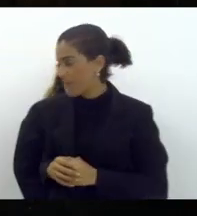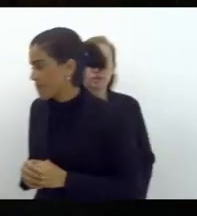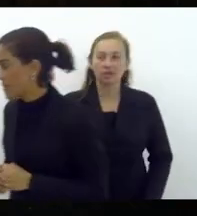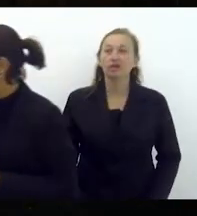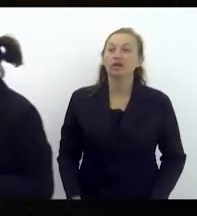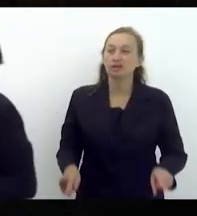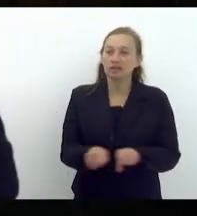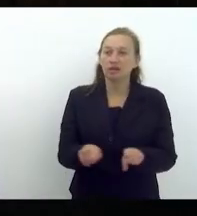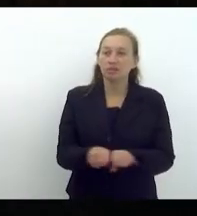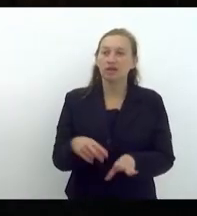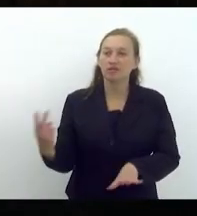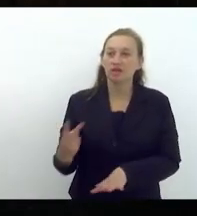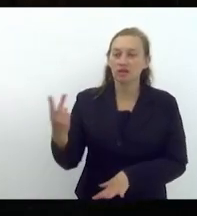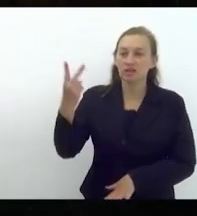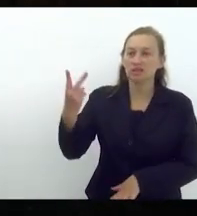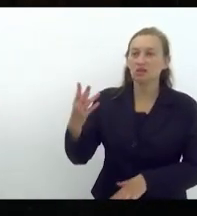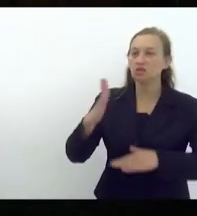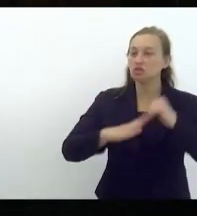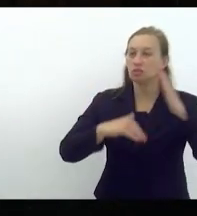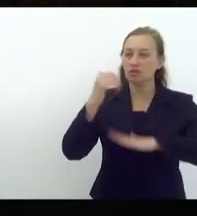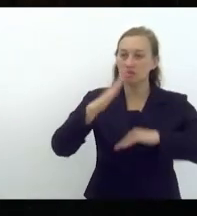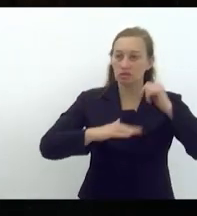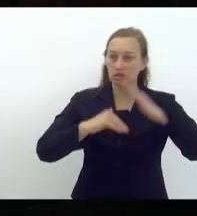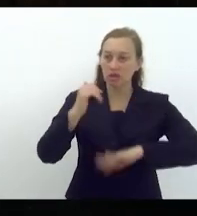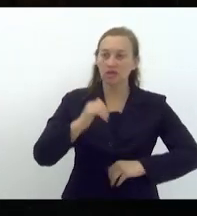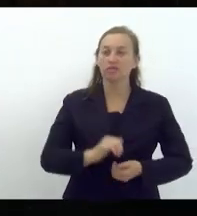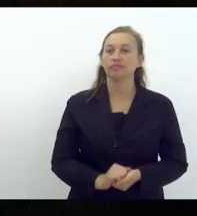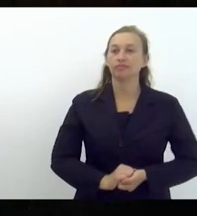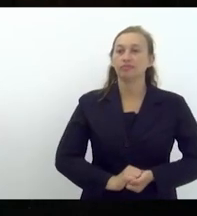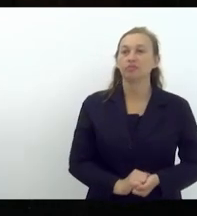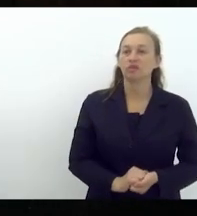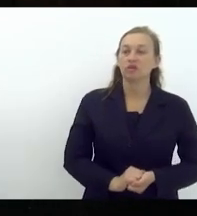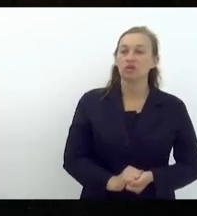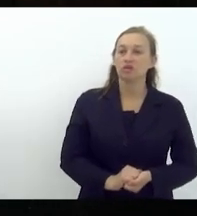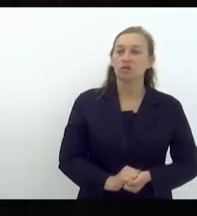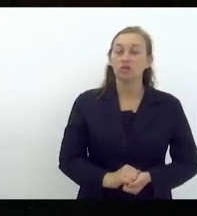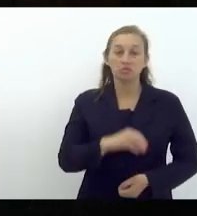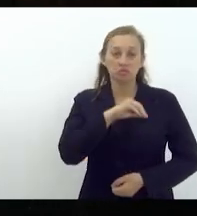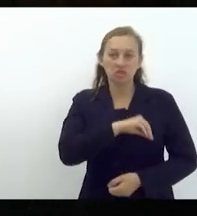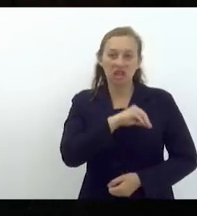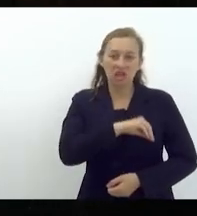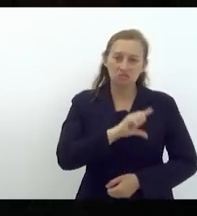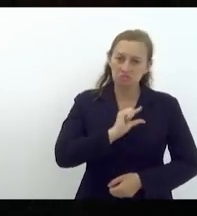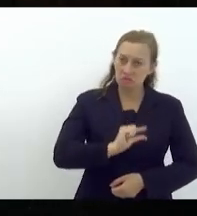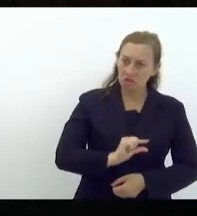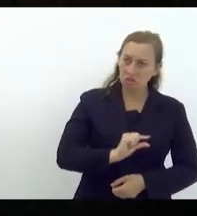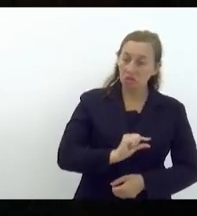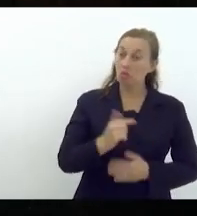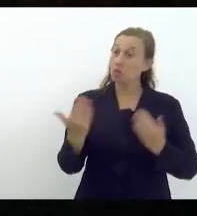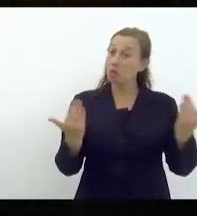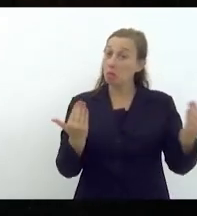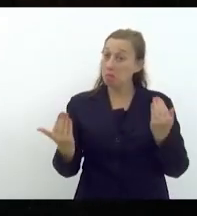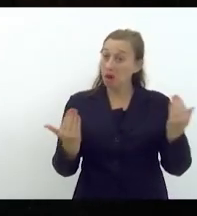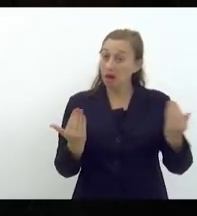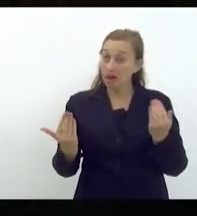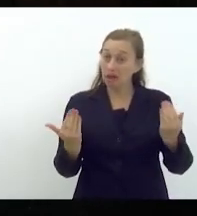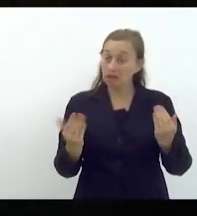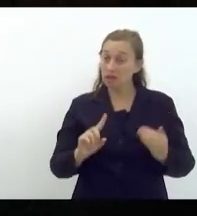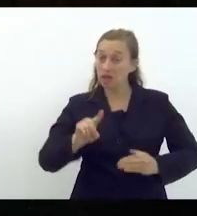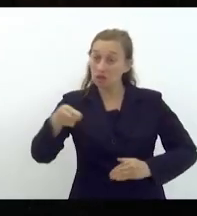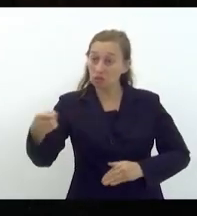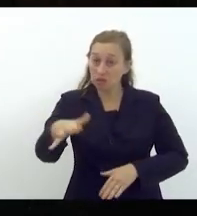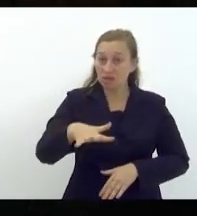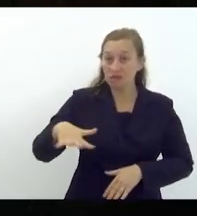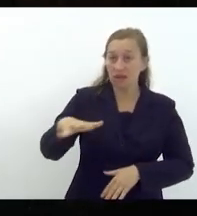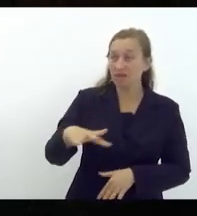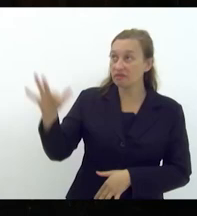valorização dos profissionais da carreira, que possui o menor piso salarial em comparação às outras unidades